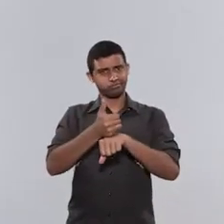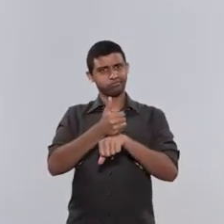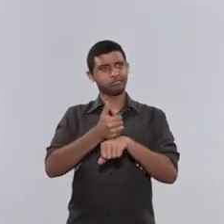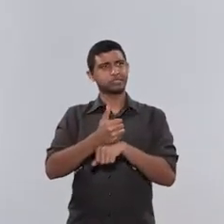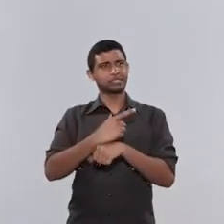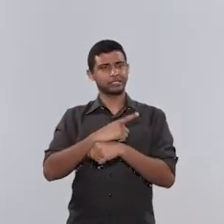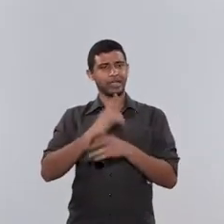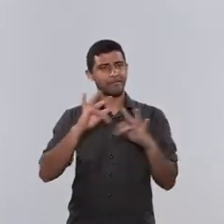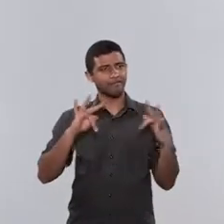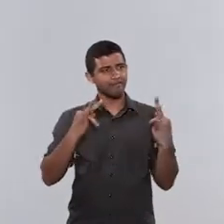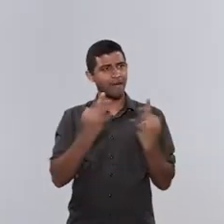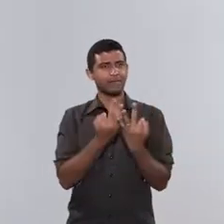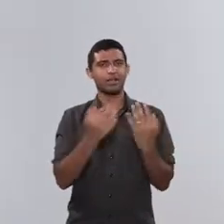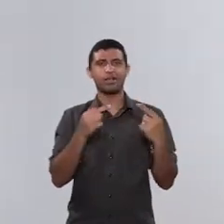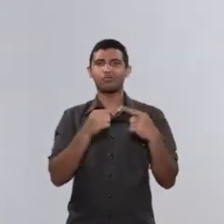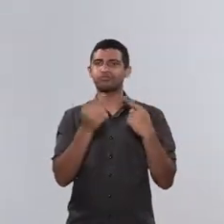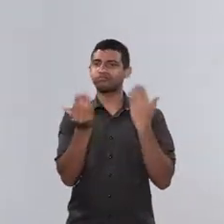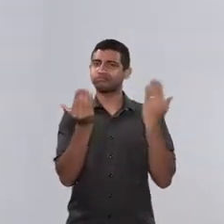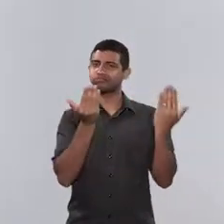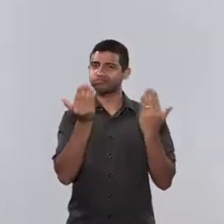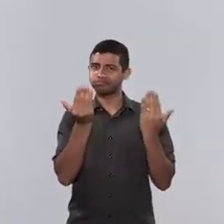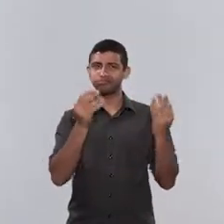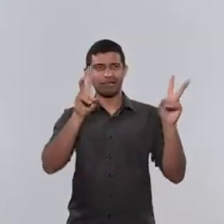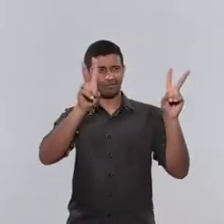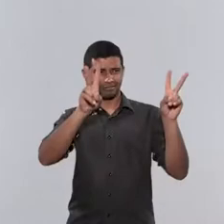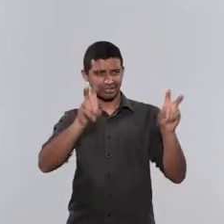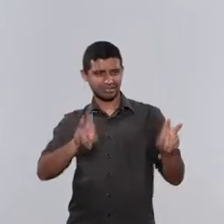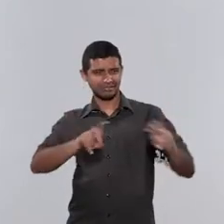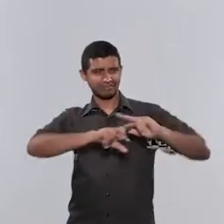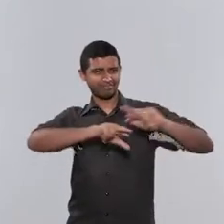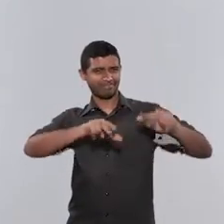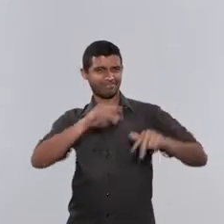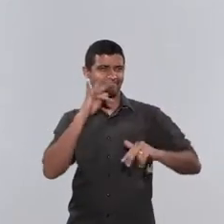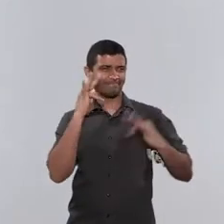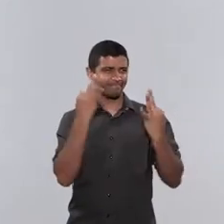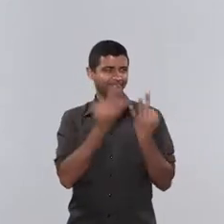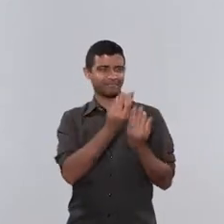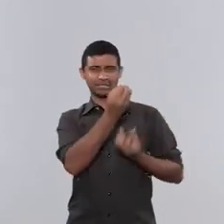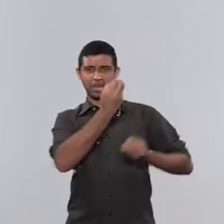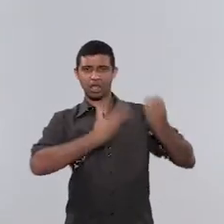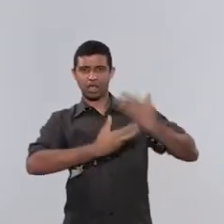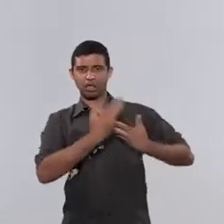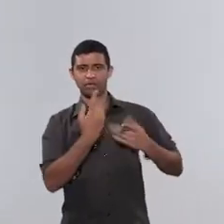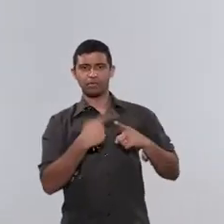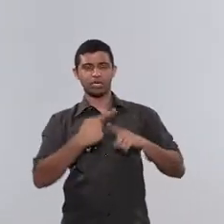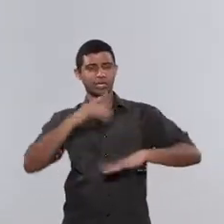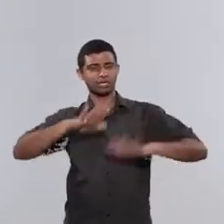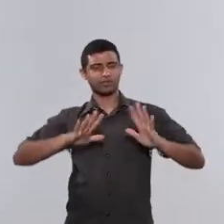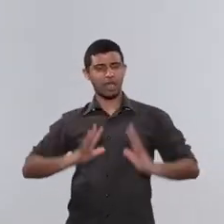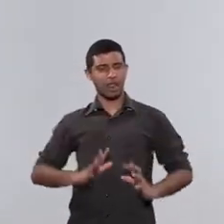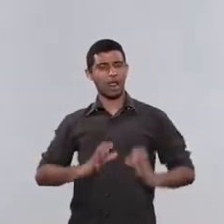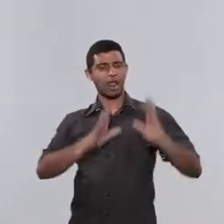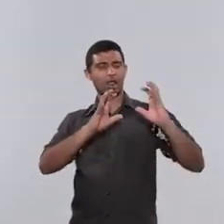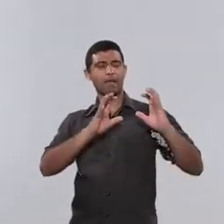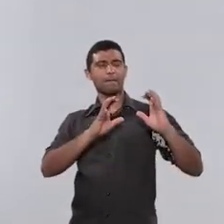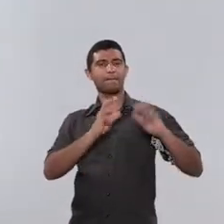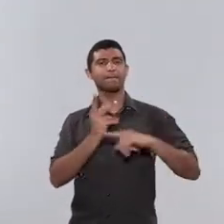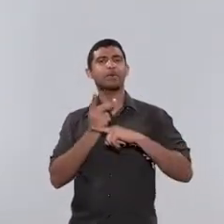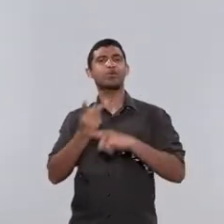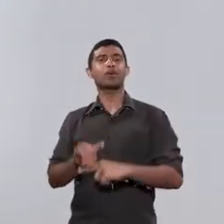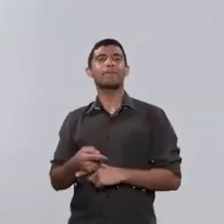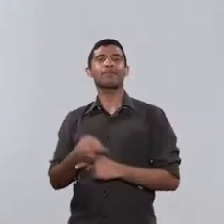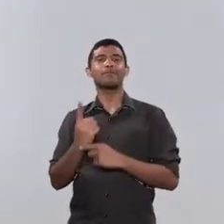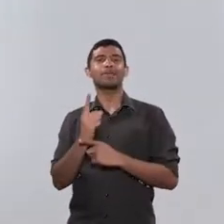que recebem essas famílias, que recebem essas questões trazidas pelas famílias, porque num conflito desse as pessoas buscam primeiro o